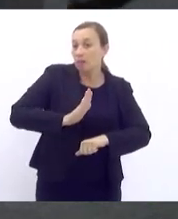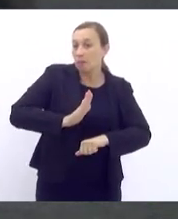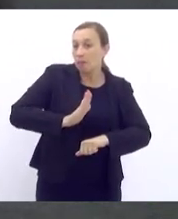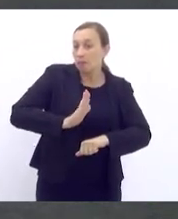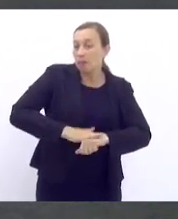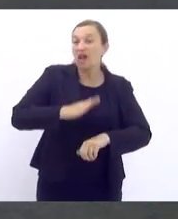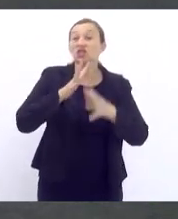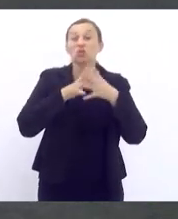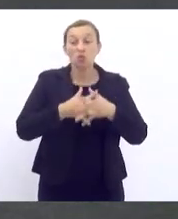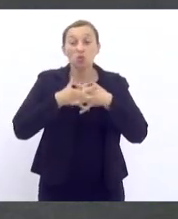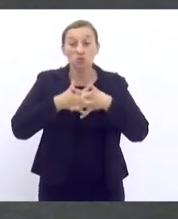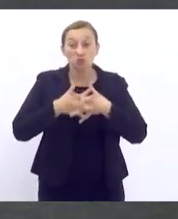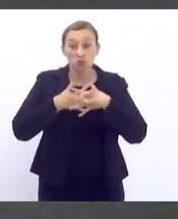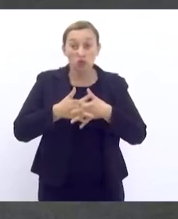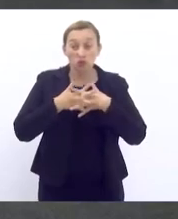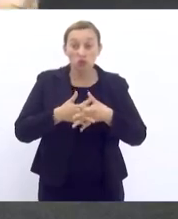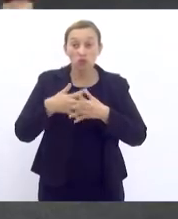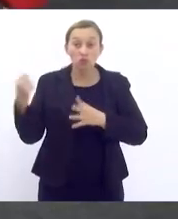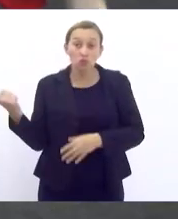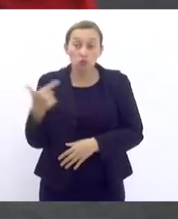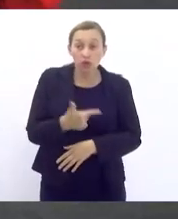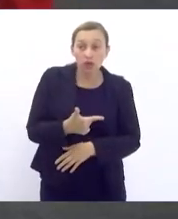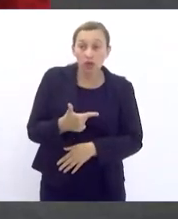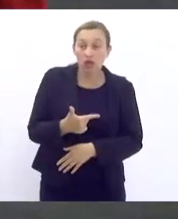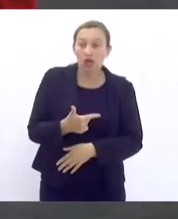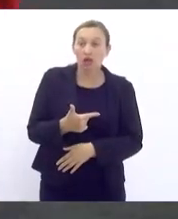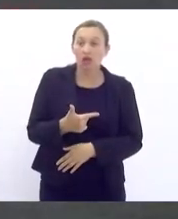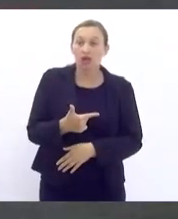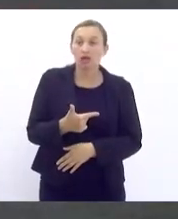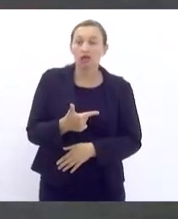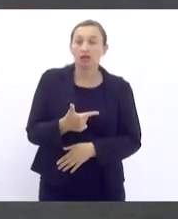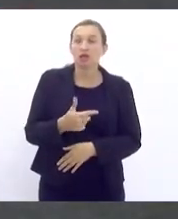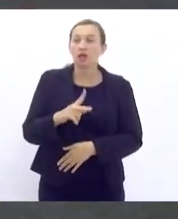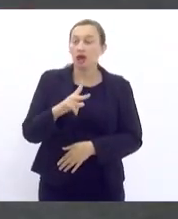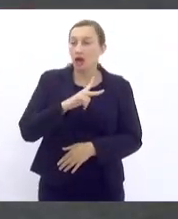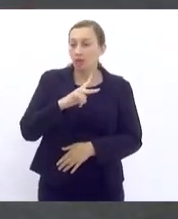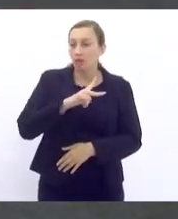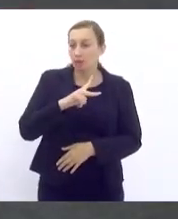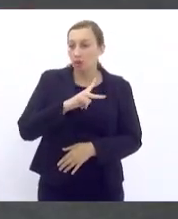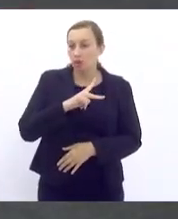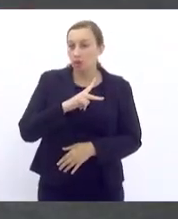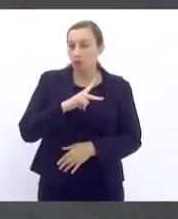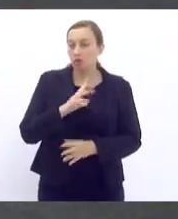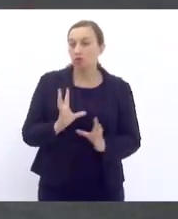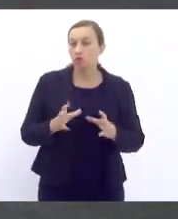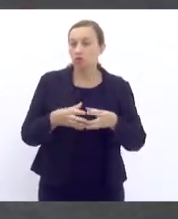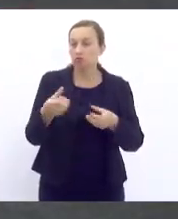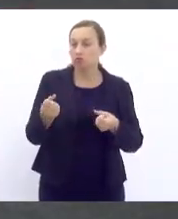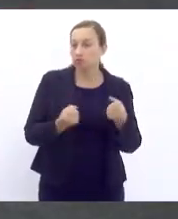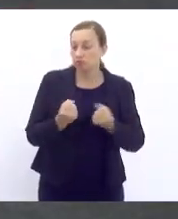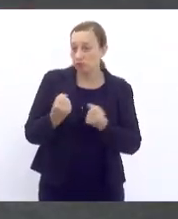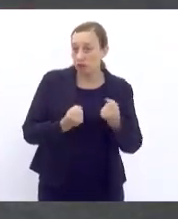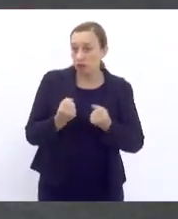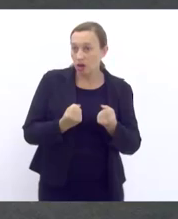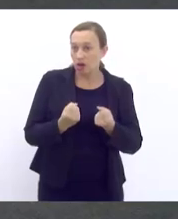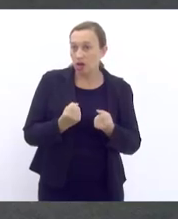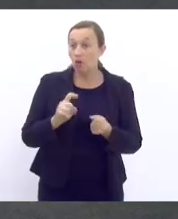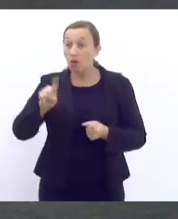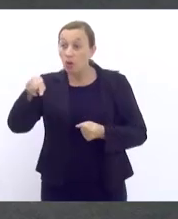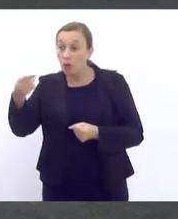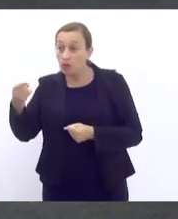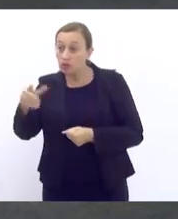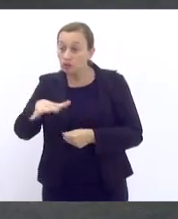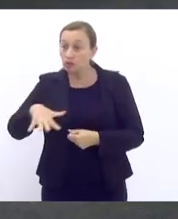mais complicado do que adquirir a própria frota como vem sendo feito. Talvez para outros órgãos que não a segurança